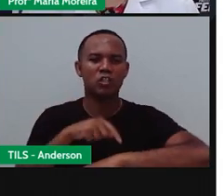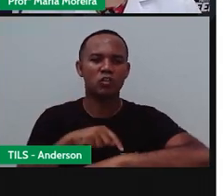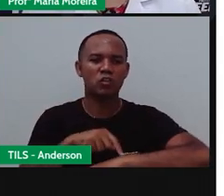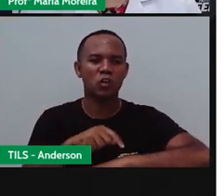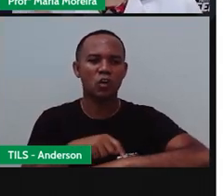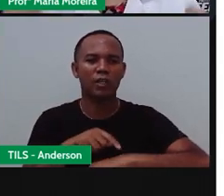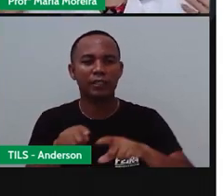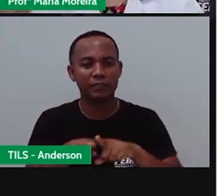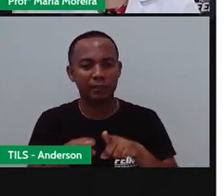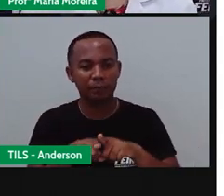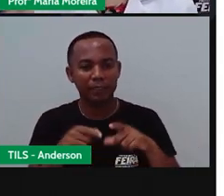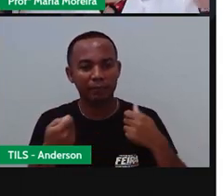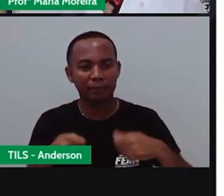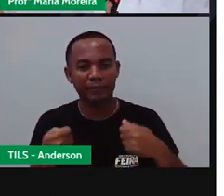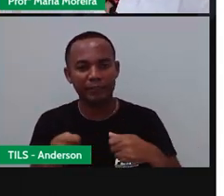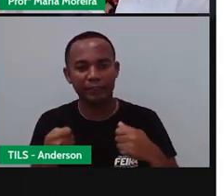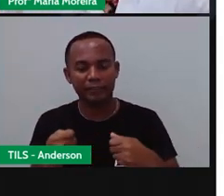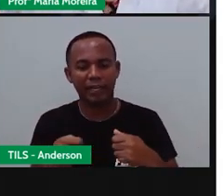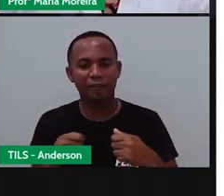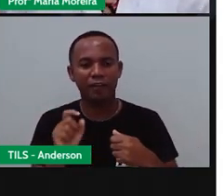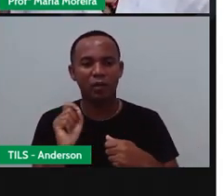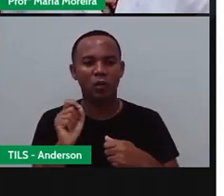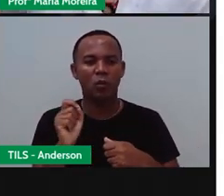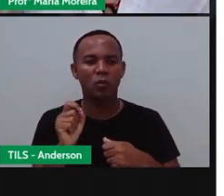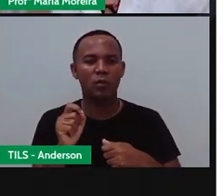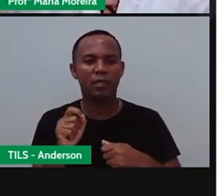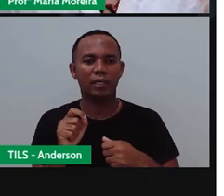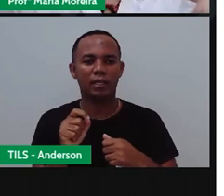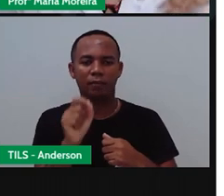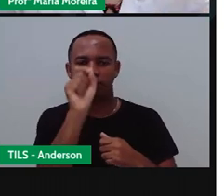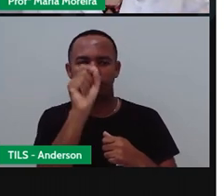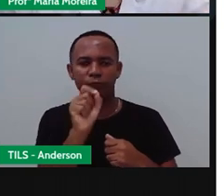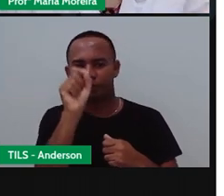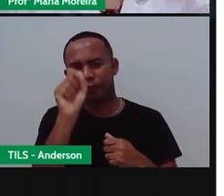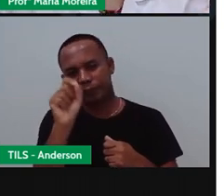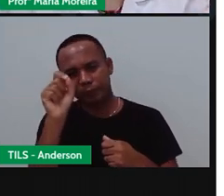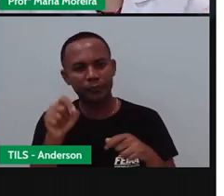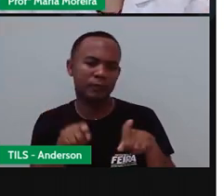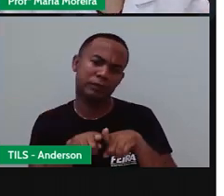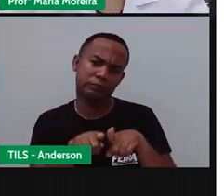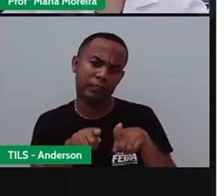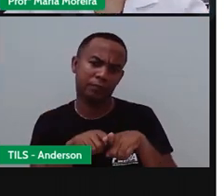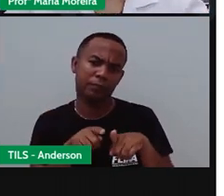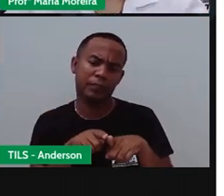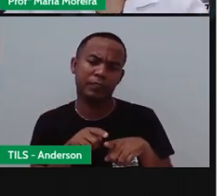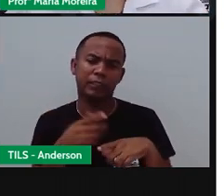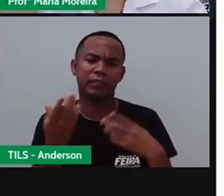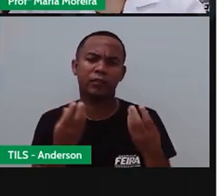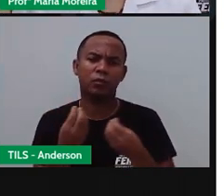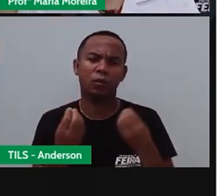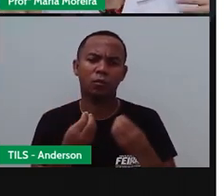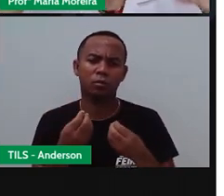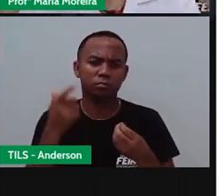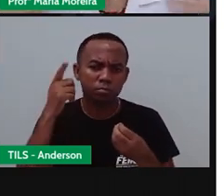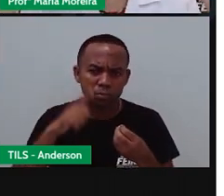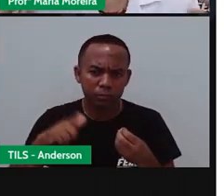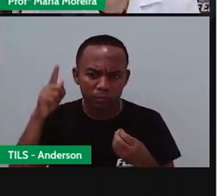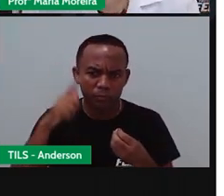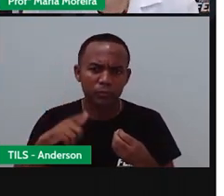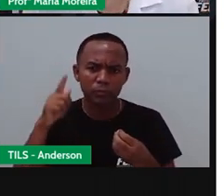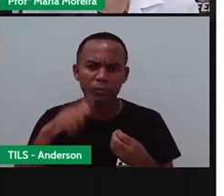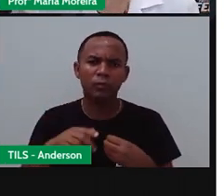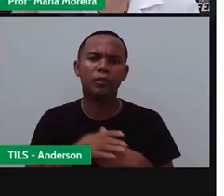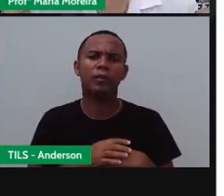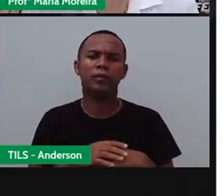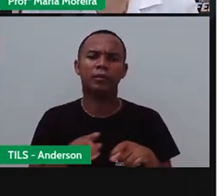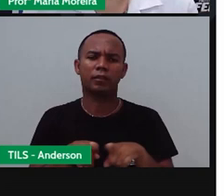você observou Que o O dia e a noite Ela ia o quê? Se repetindo Não Existiam